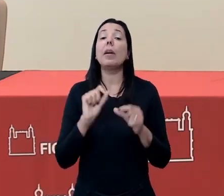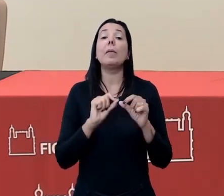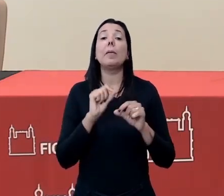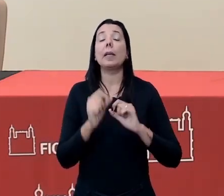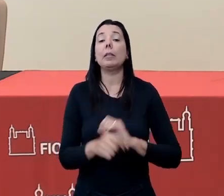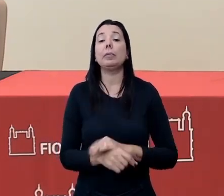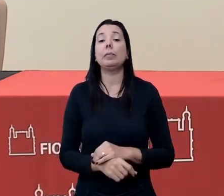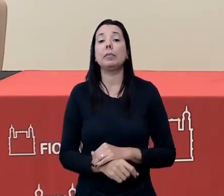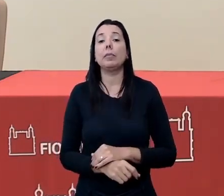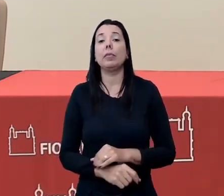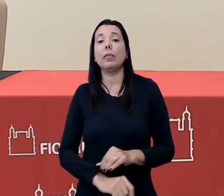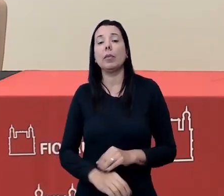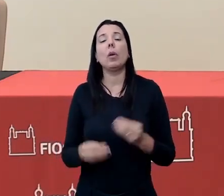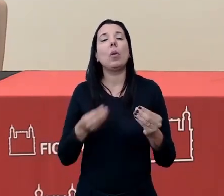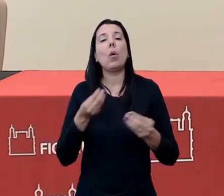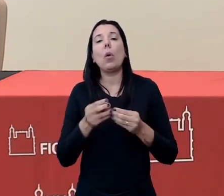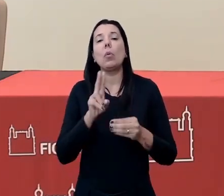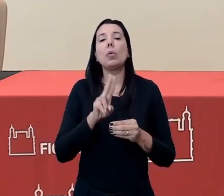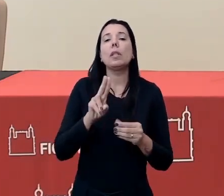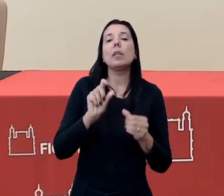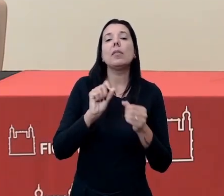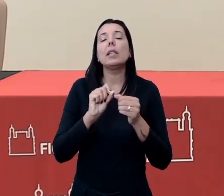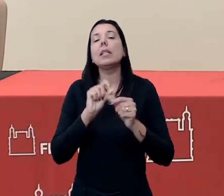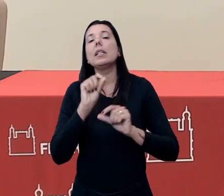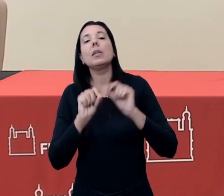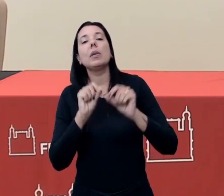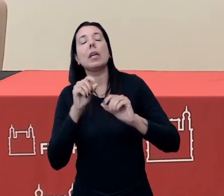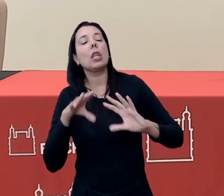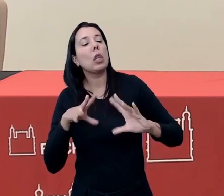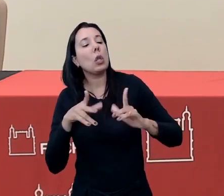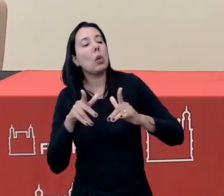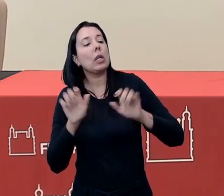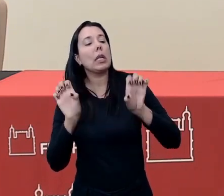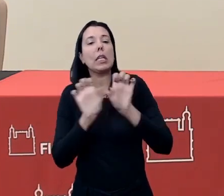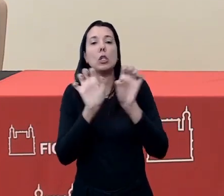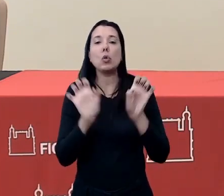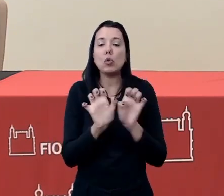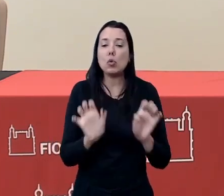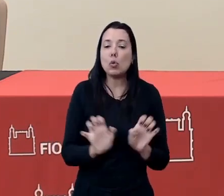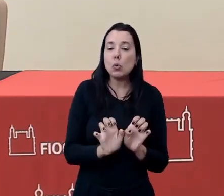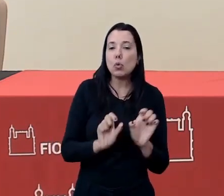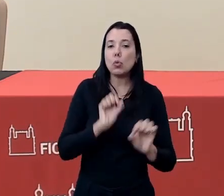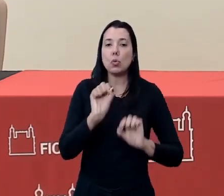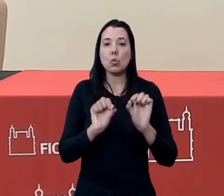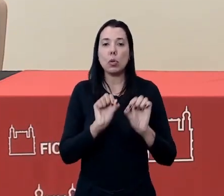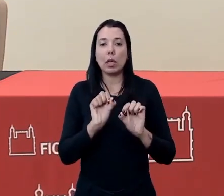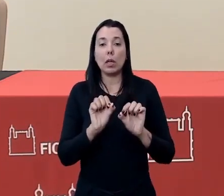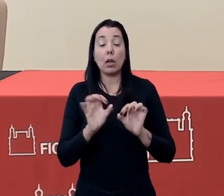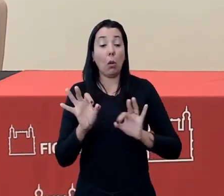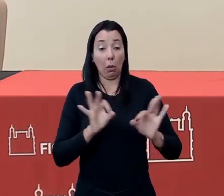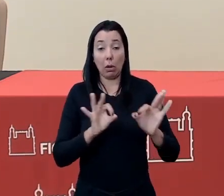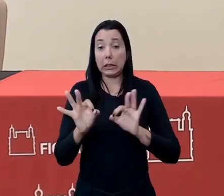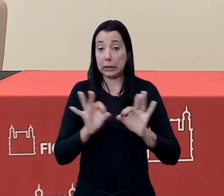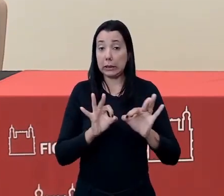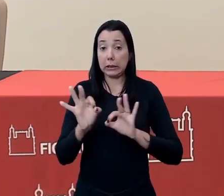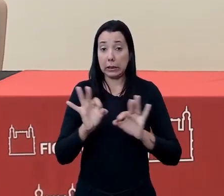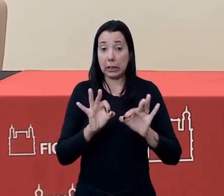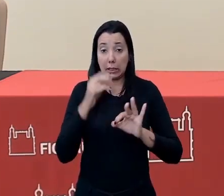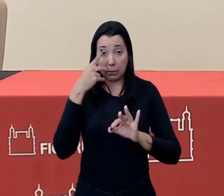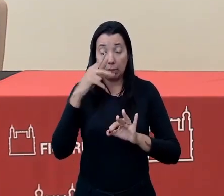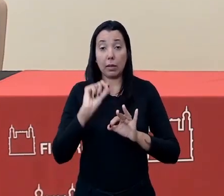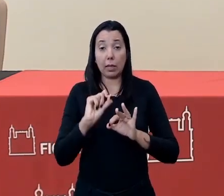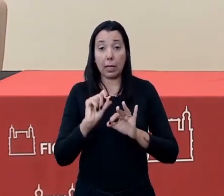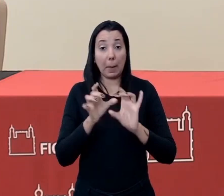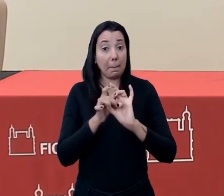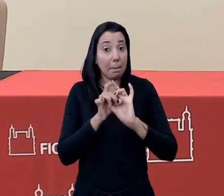usando, fazendo com que toda essa estrutura aqui, ela seja organizada para que a